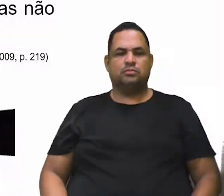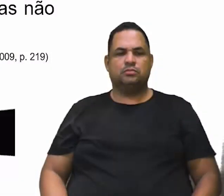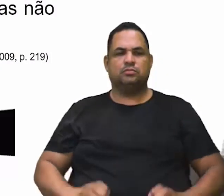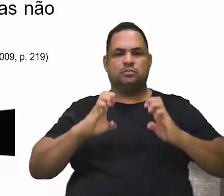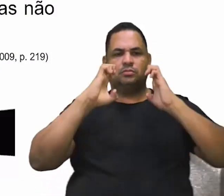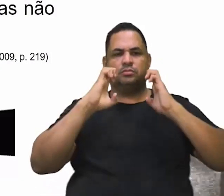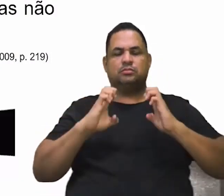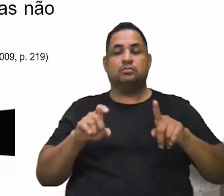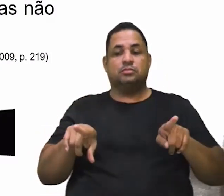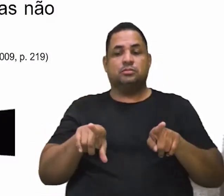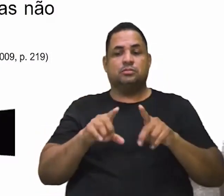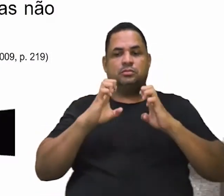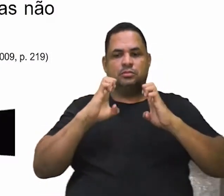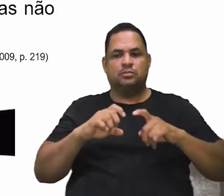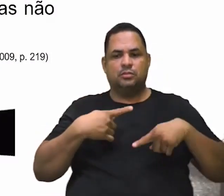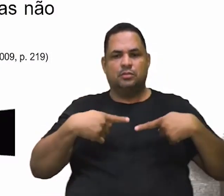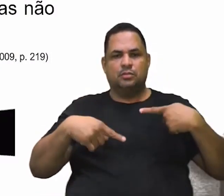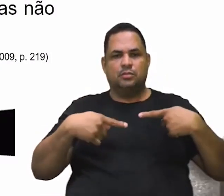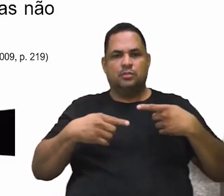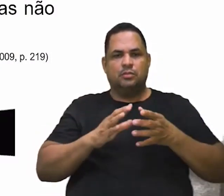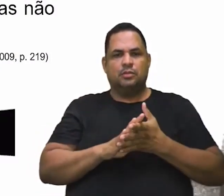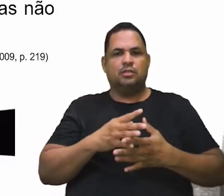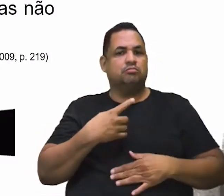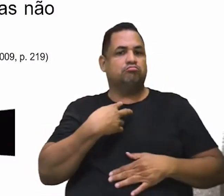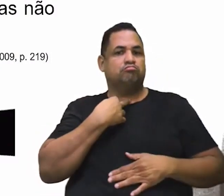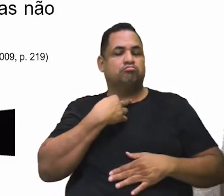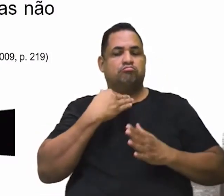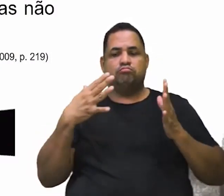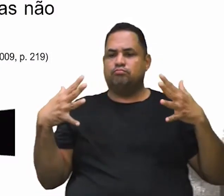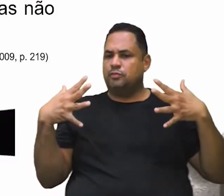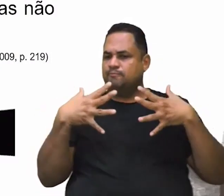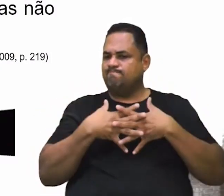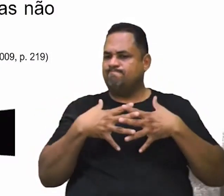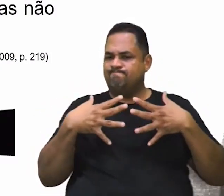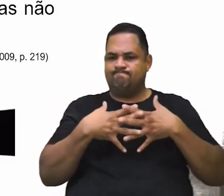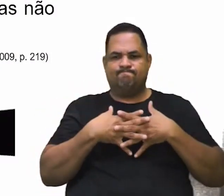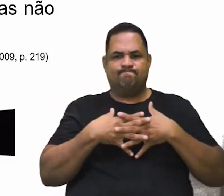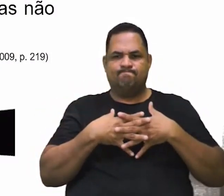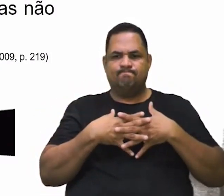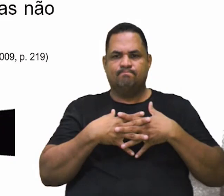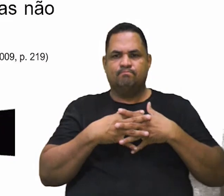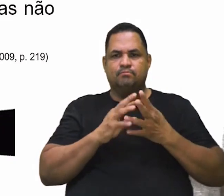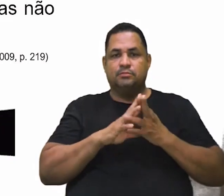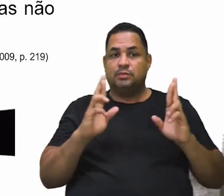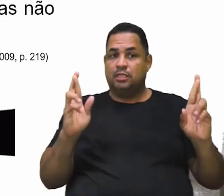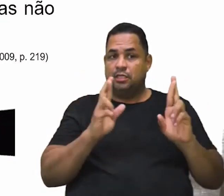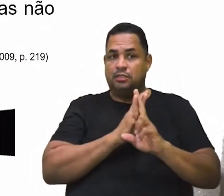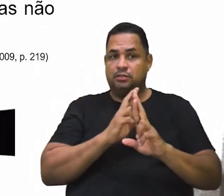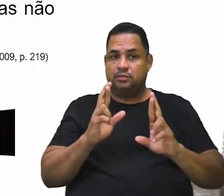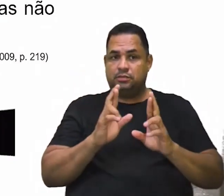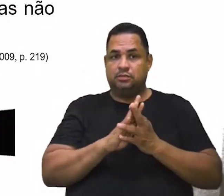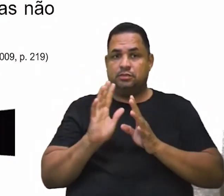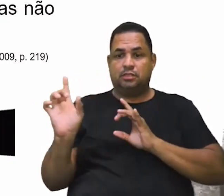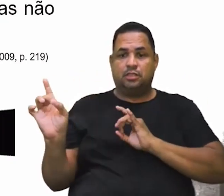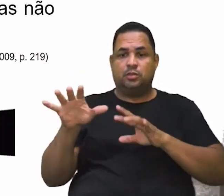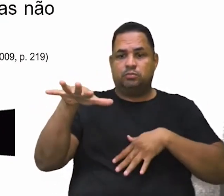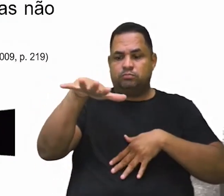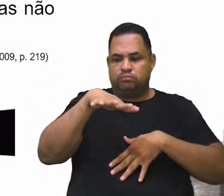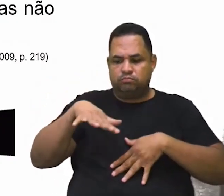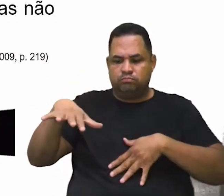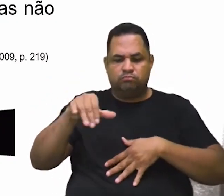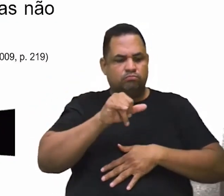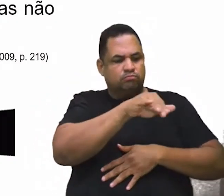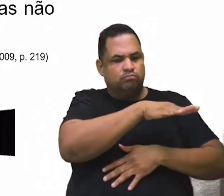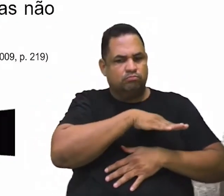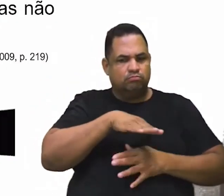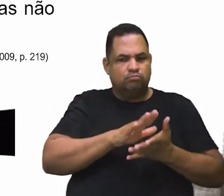Nós vimos também que a ética e política não podem ser confundidas, ok? Elas se relacionam, cada uma no